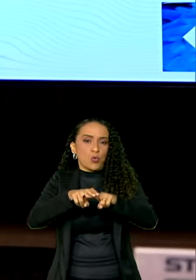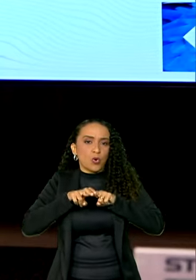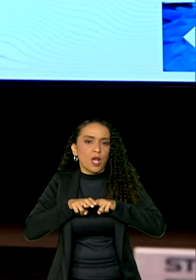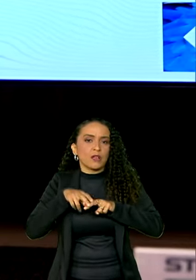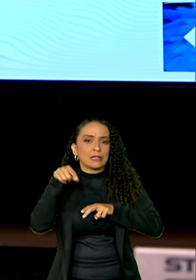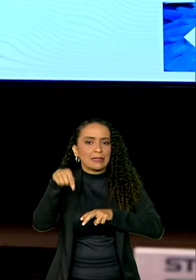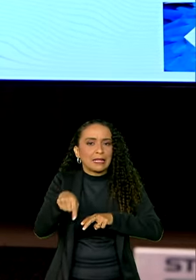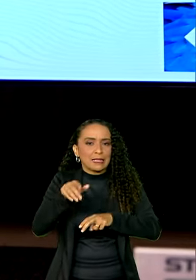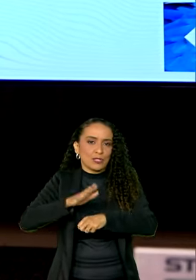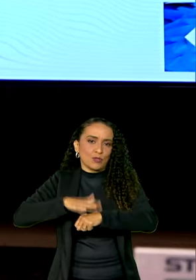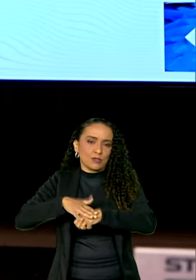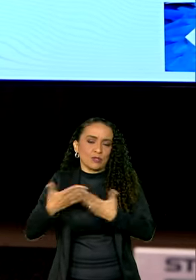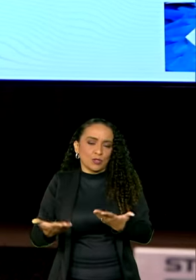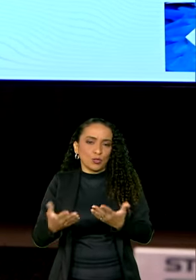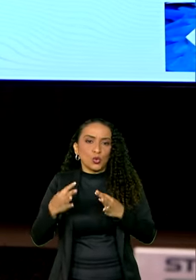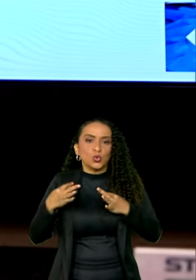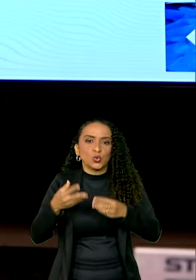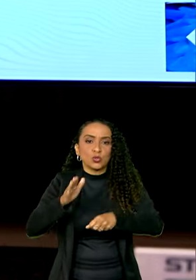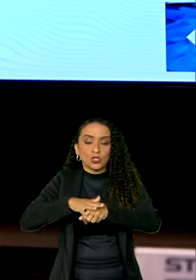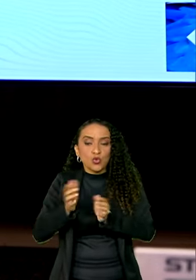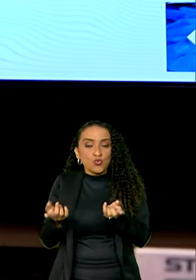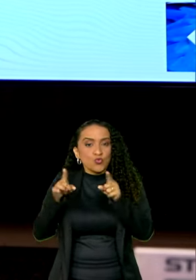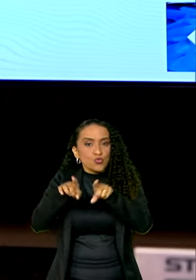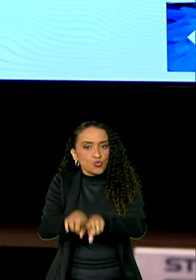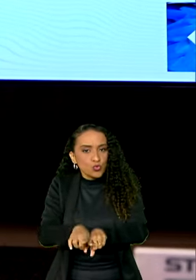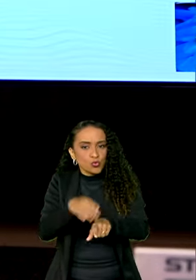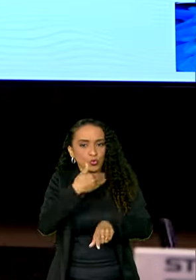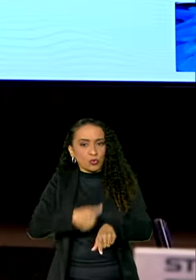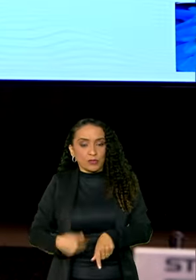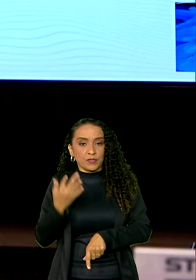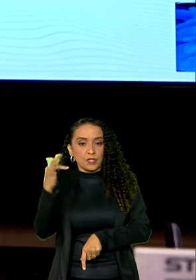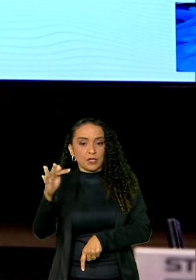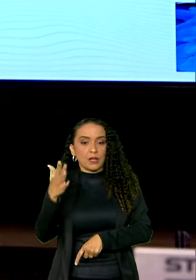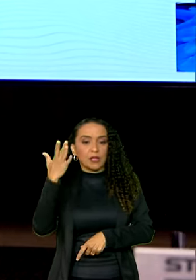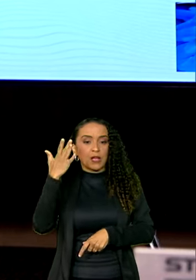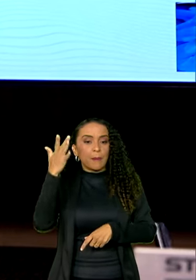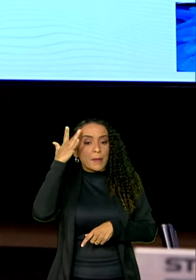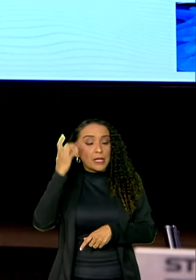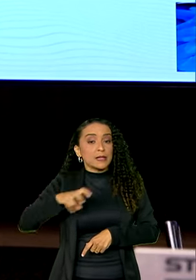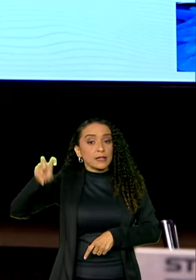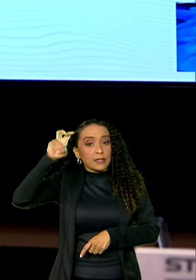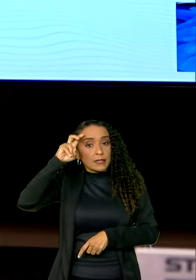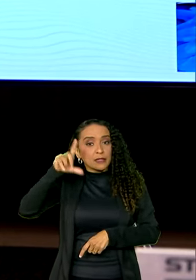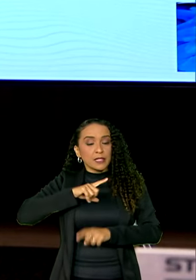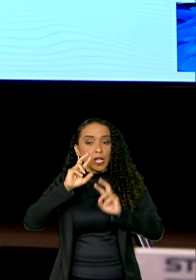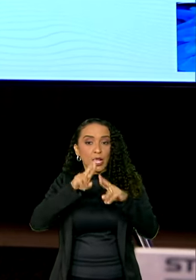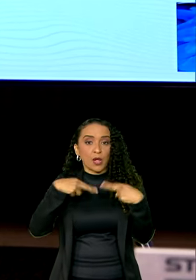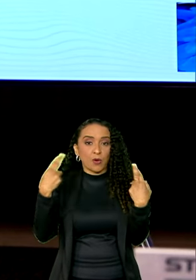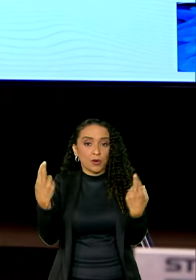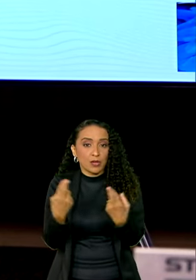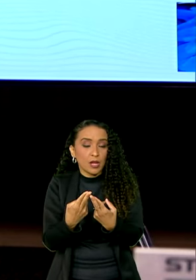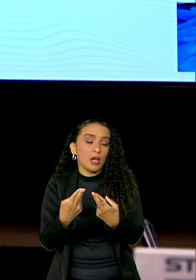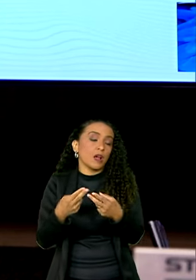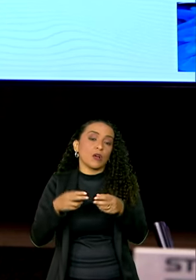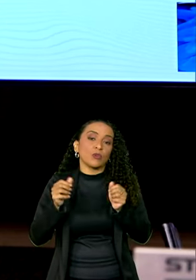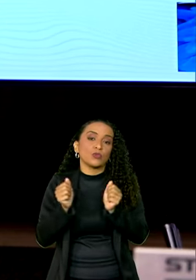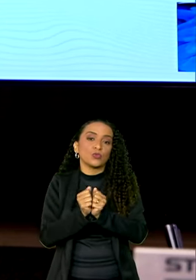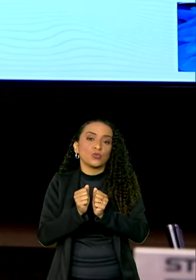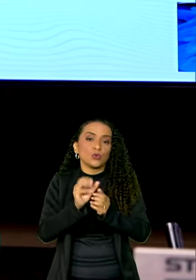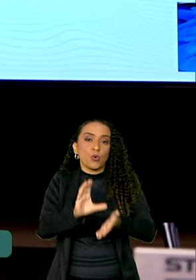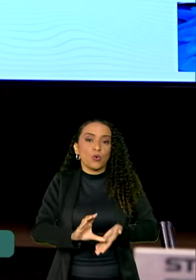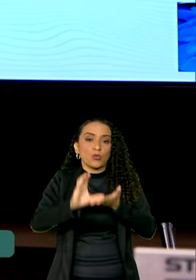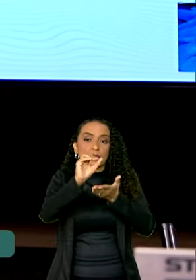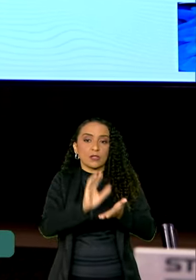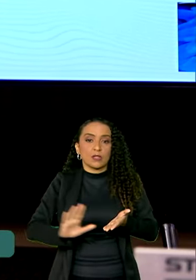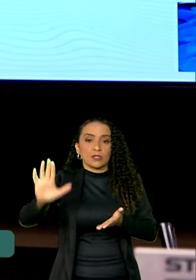dessa situação. Isso tudo numa ação conjunta do governo federal. Amanhã, quinta-feira, nós teremos a reunião com o Conselho